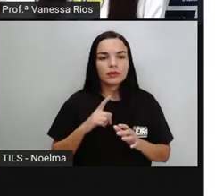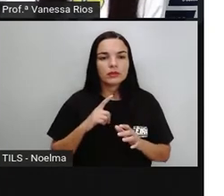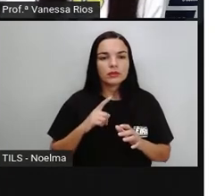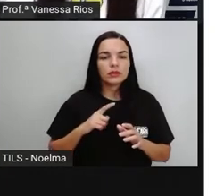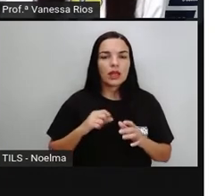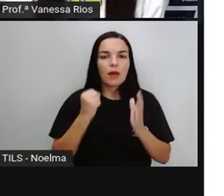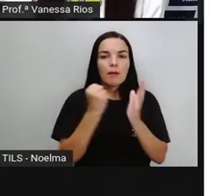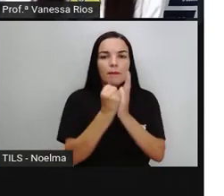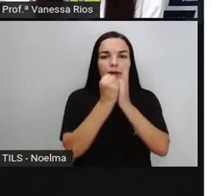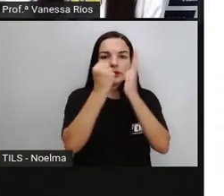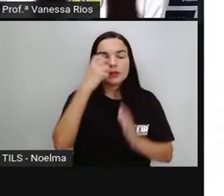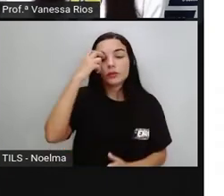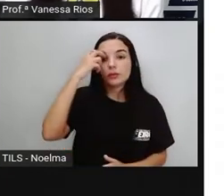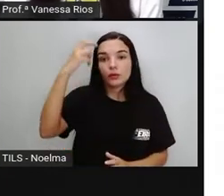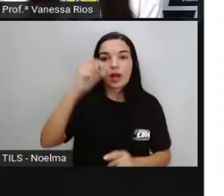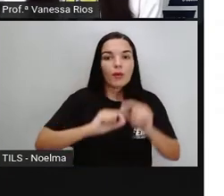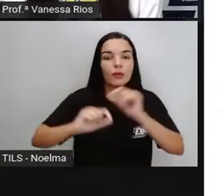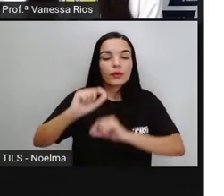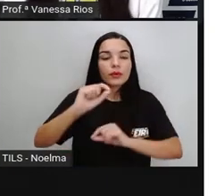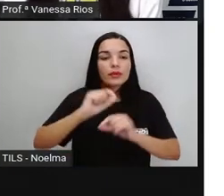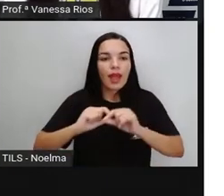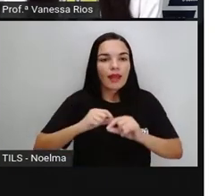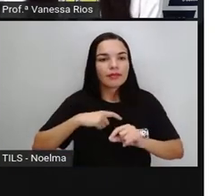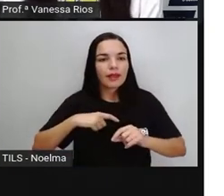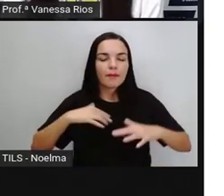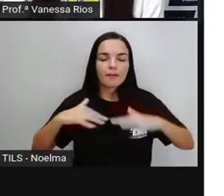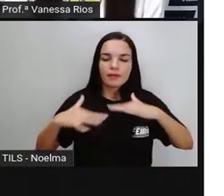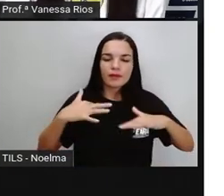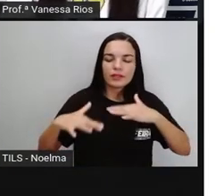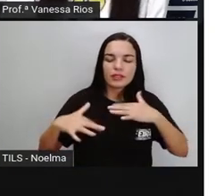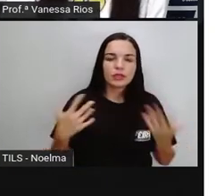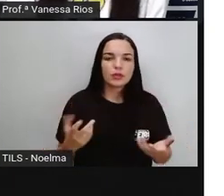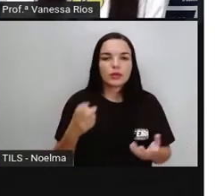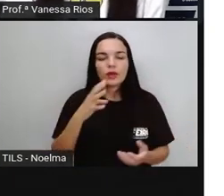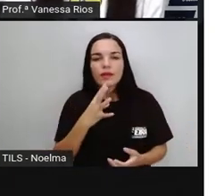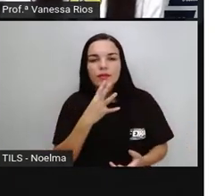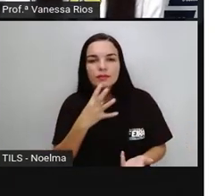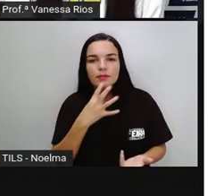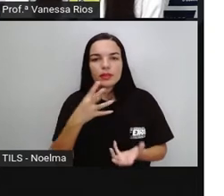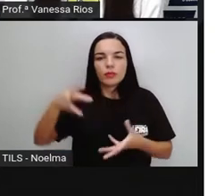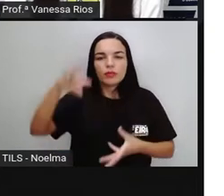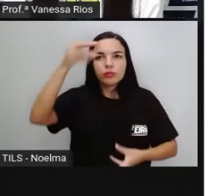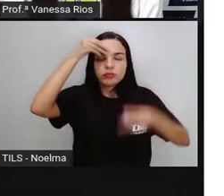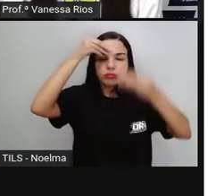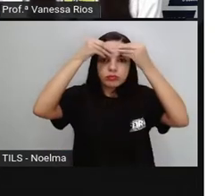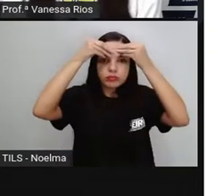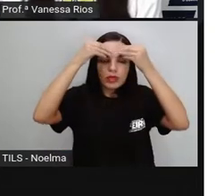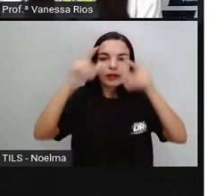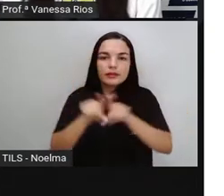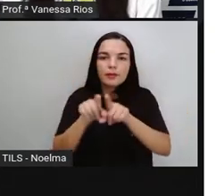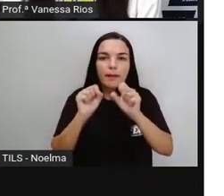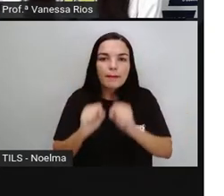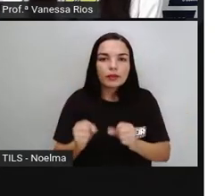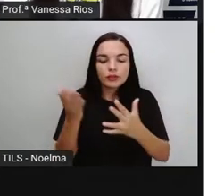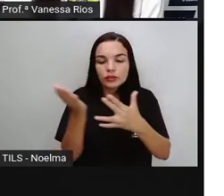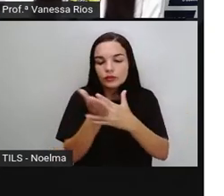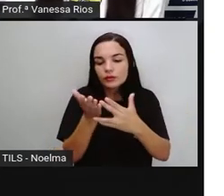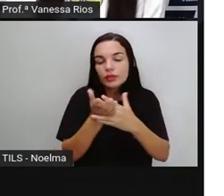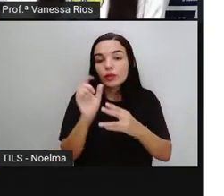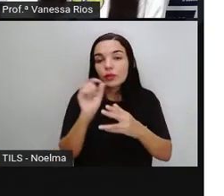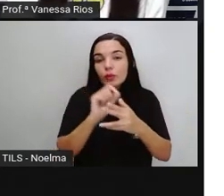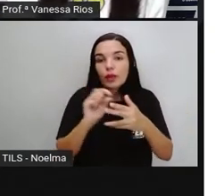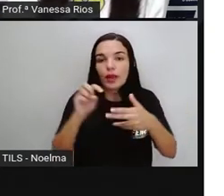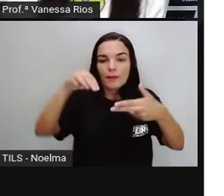conhecimentos que cada sociedade tem. E eles podem aí ser subdivididos em material e